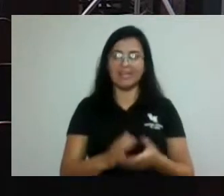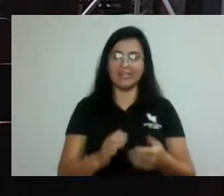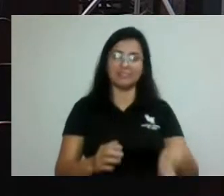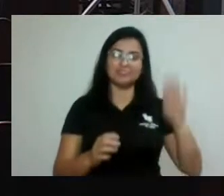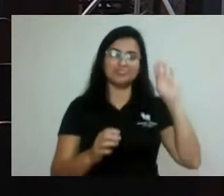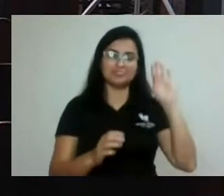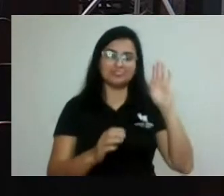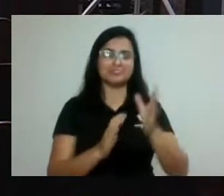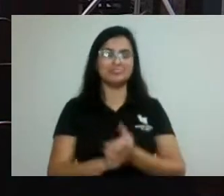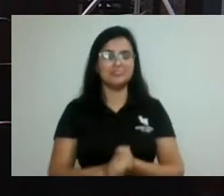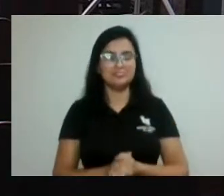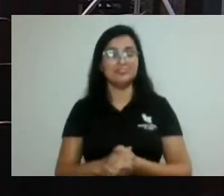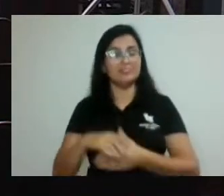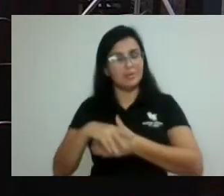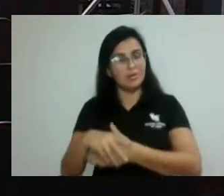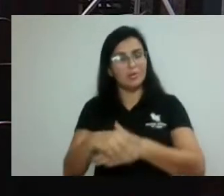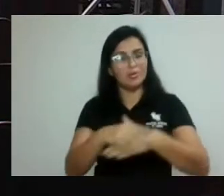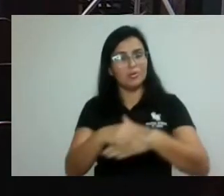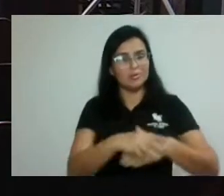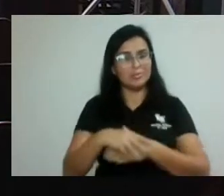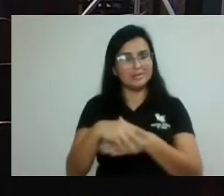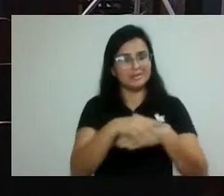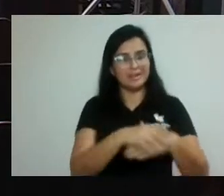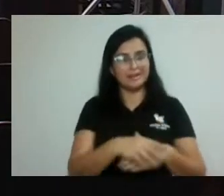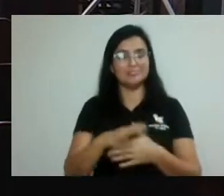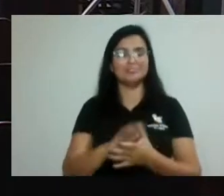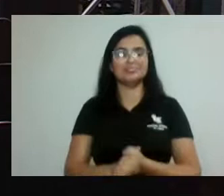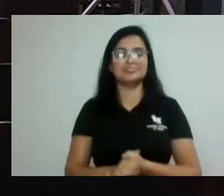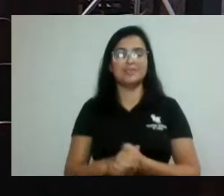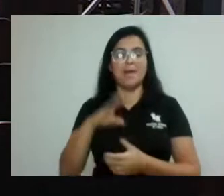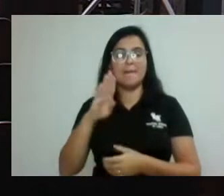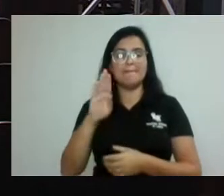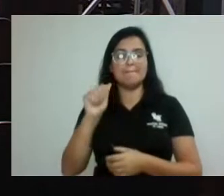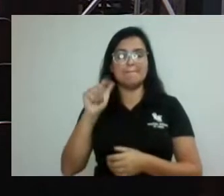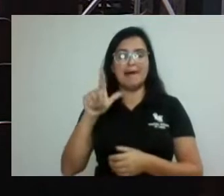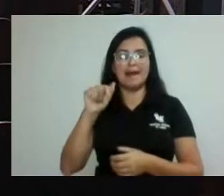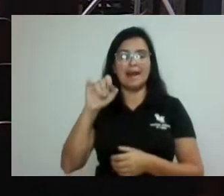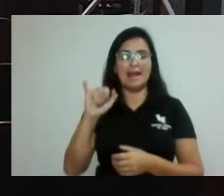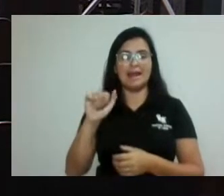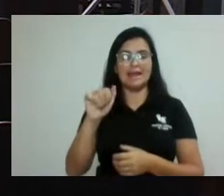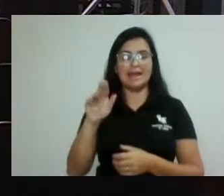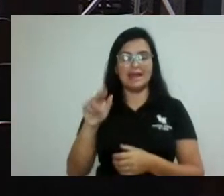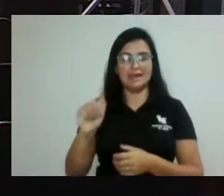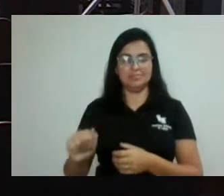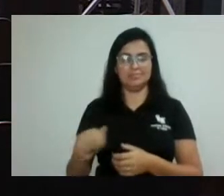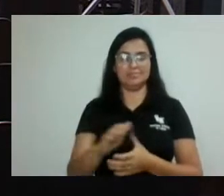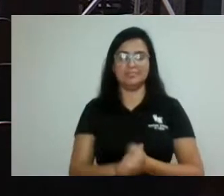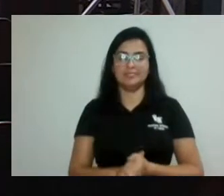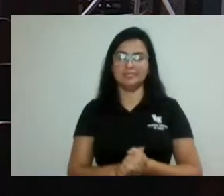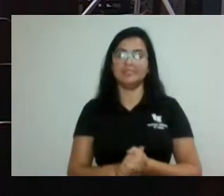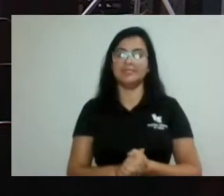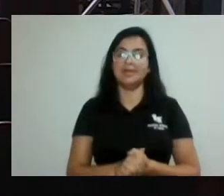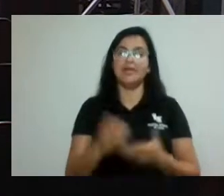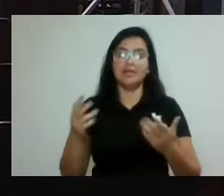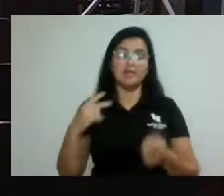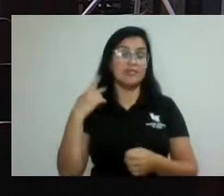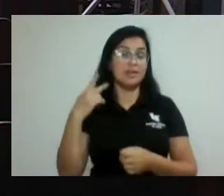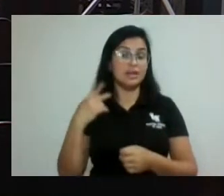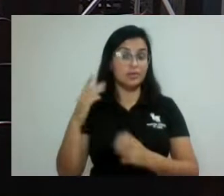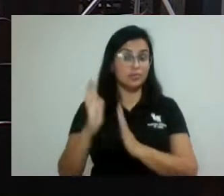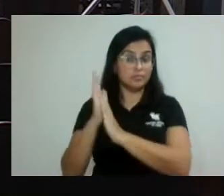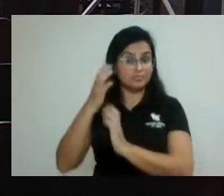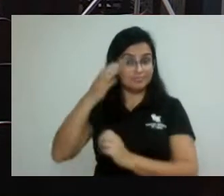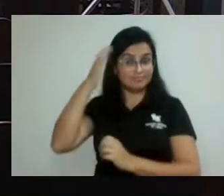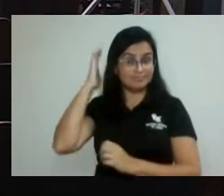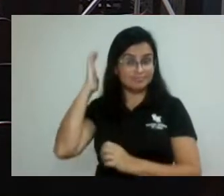Saudações, Alvinegras. Pela ordem, vereador Pardal. Muito obrigado, presidente. Na mesma linha dos colegas vereadores, tanto o Ilso Ferraresi, bem como também a